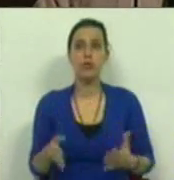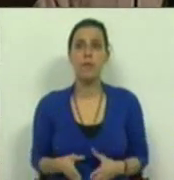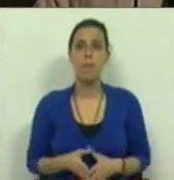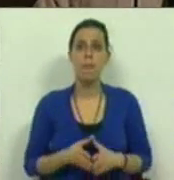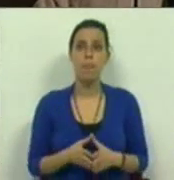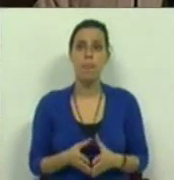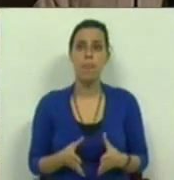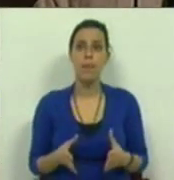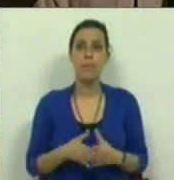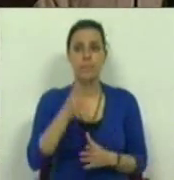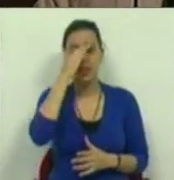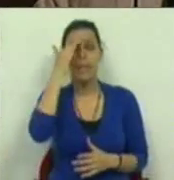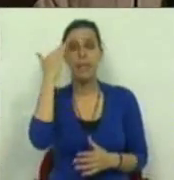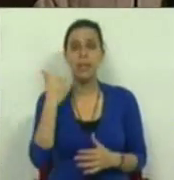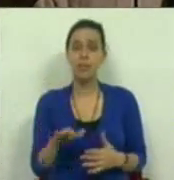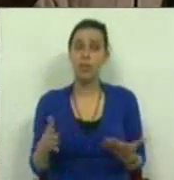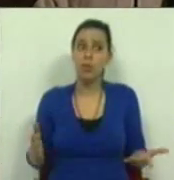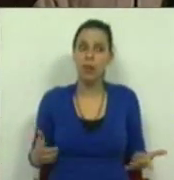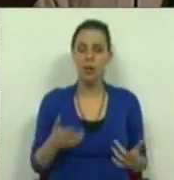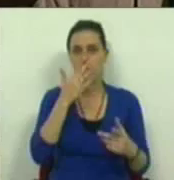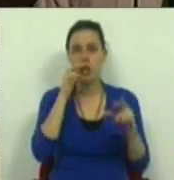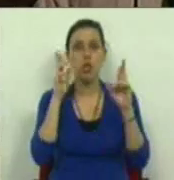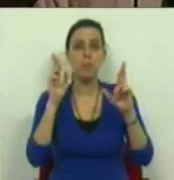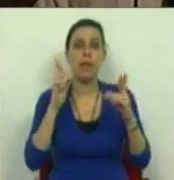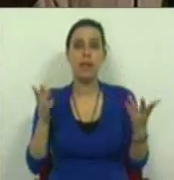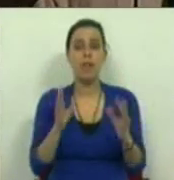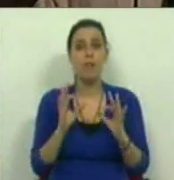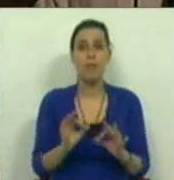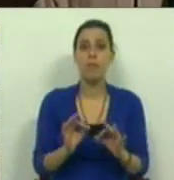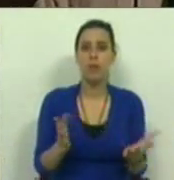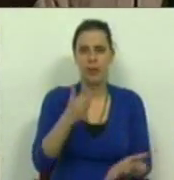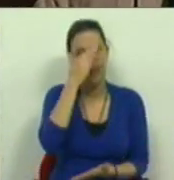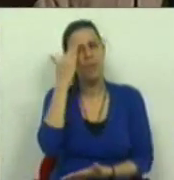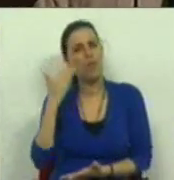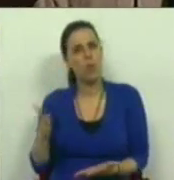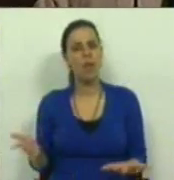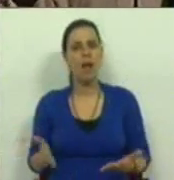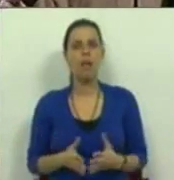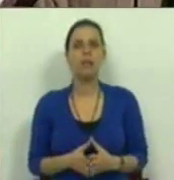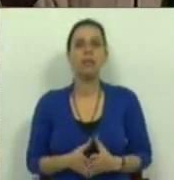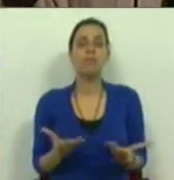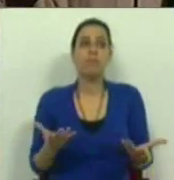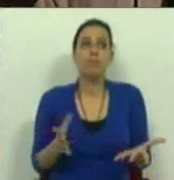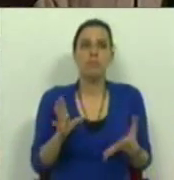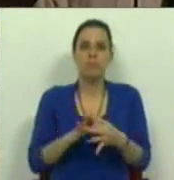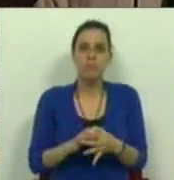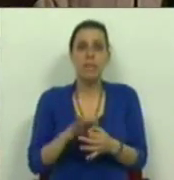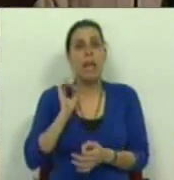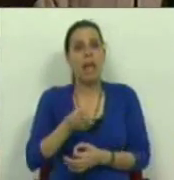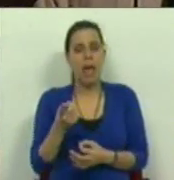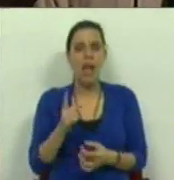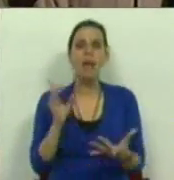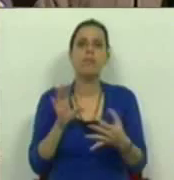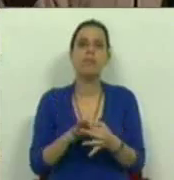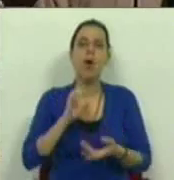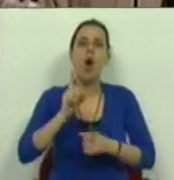E a dificuldade de alimentar uma expectativa muito favorável era, assentava e alicerçava-se